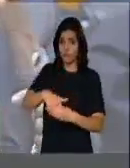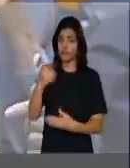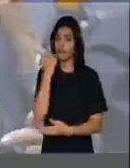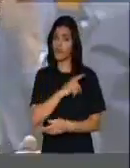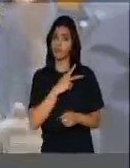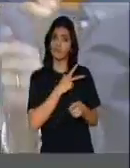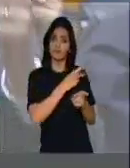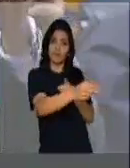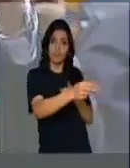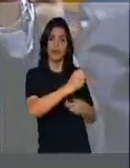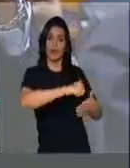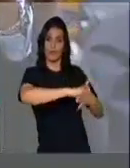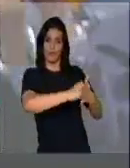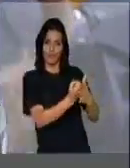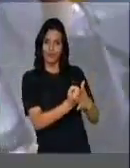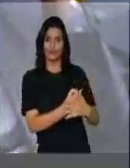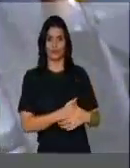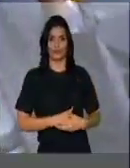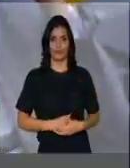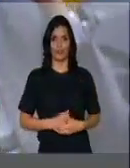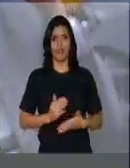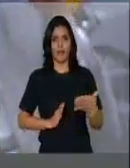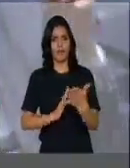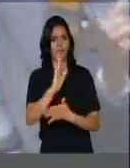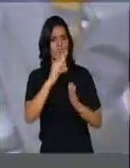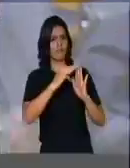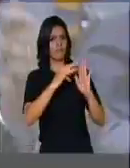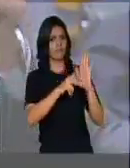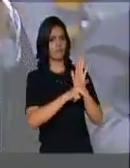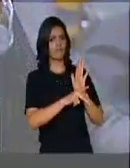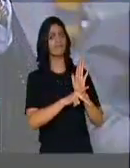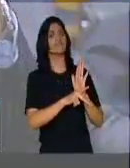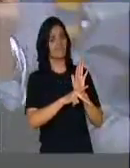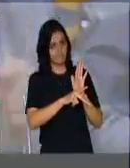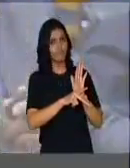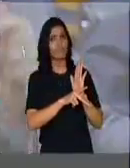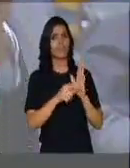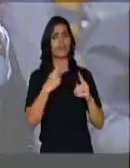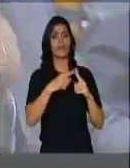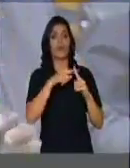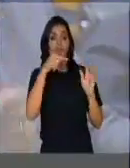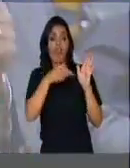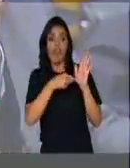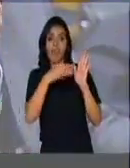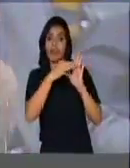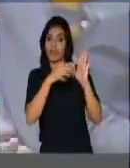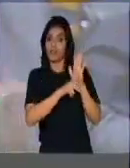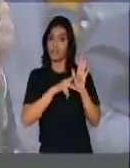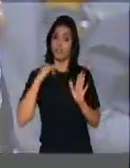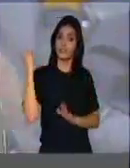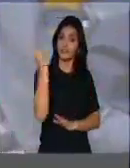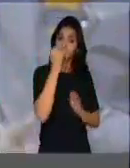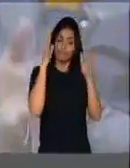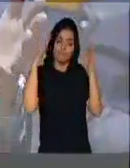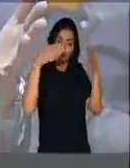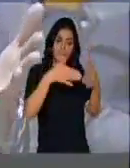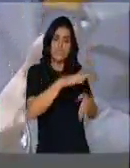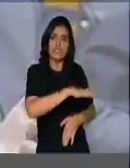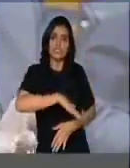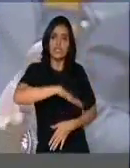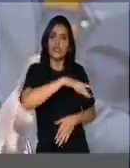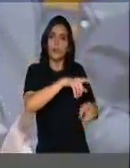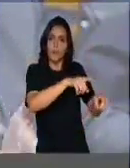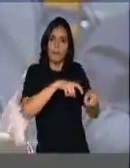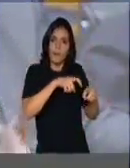vencer essa obstrução e vamos aprovar essa medida provisória que é de extrema importância para o setor produtivo,